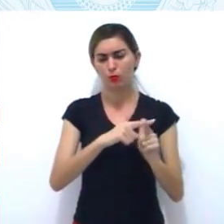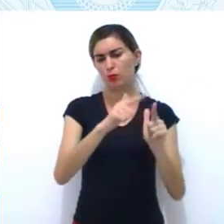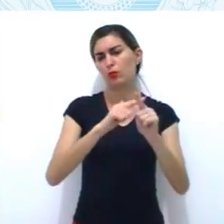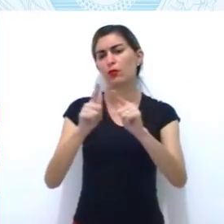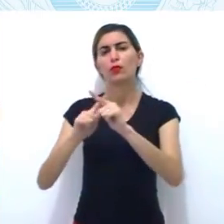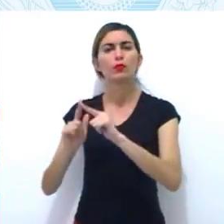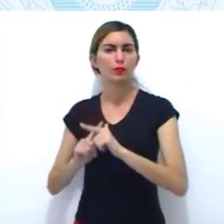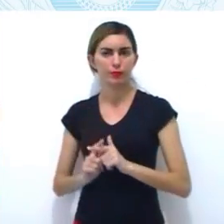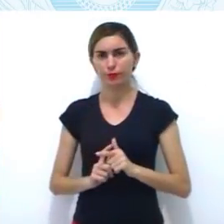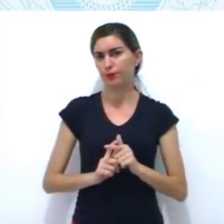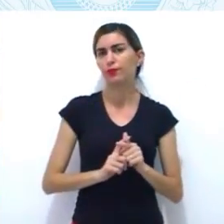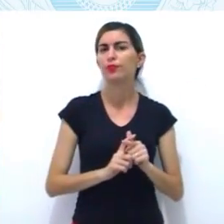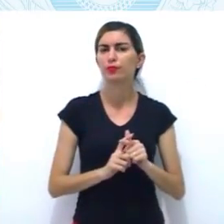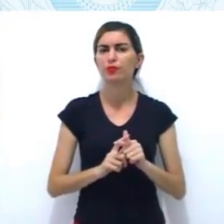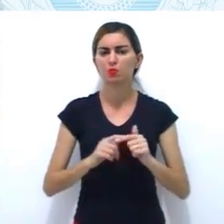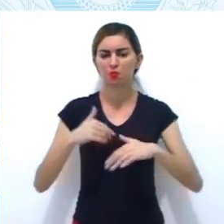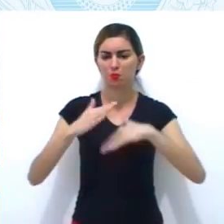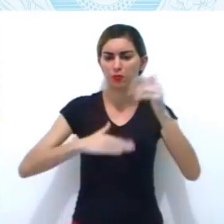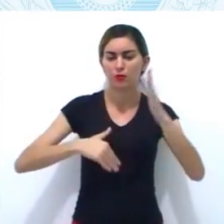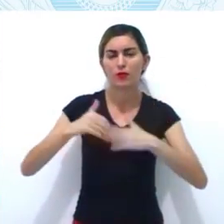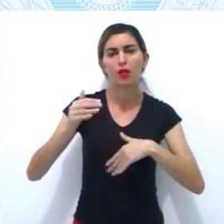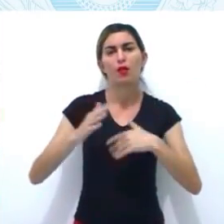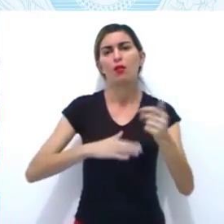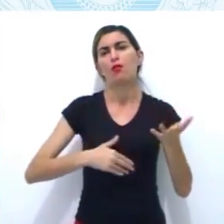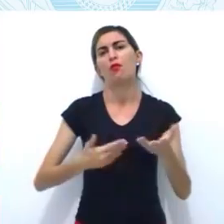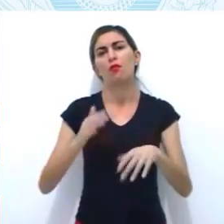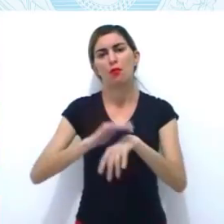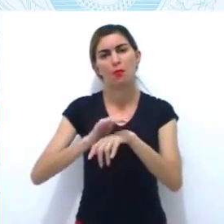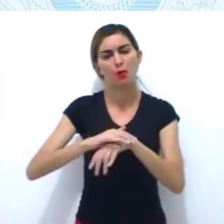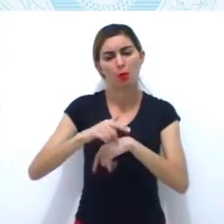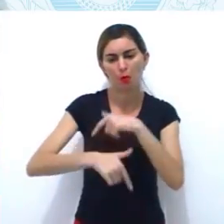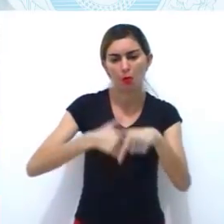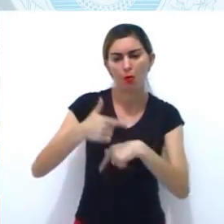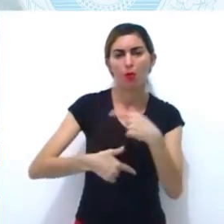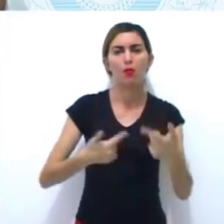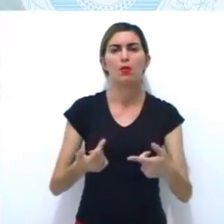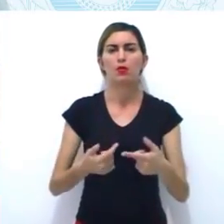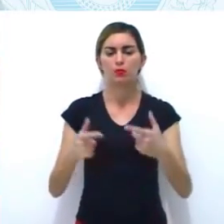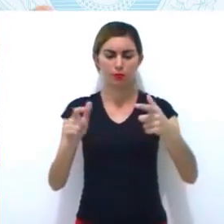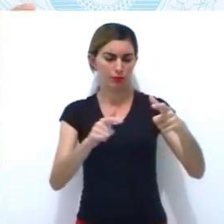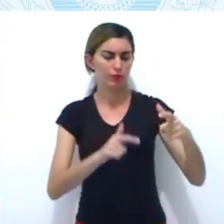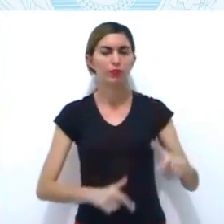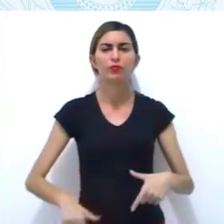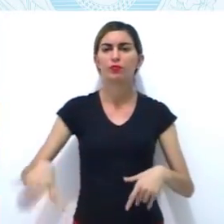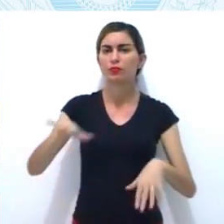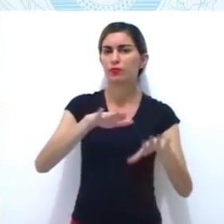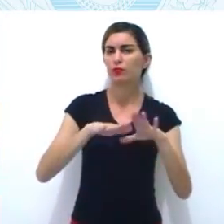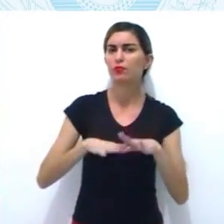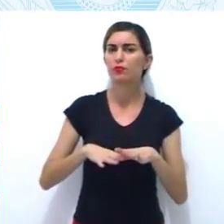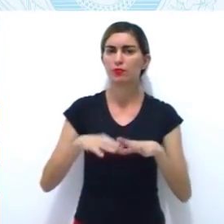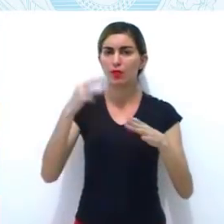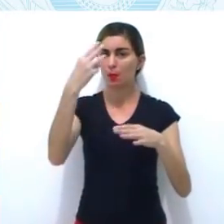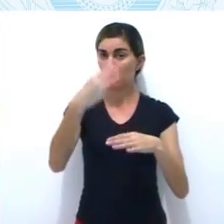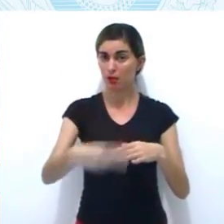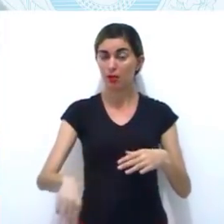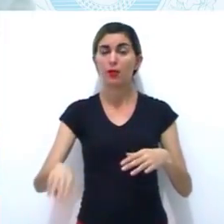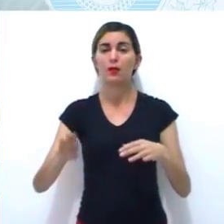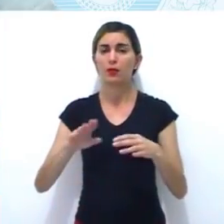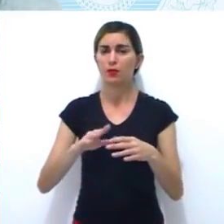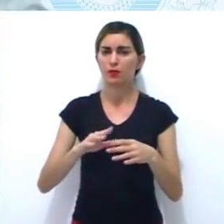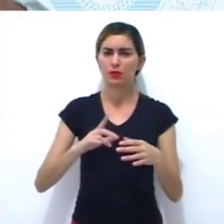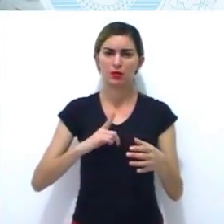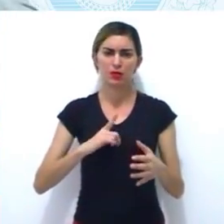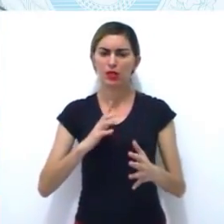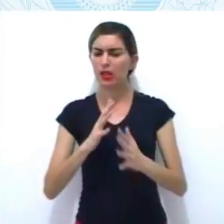problemas de mão de obra e abastecimento na região, do Maranhão.